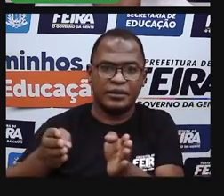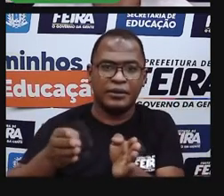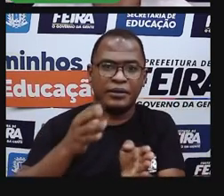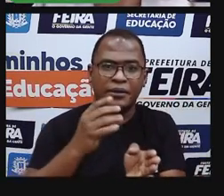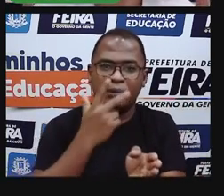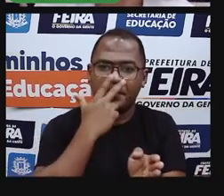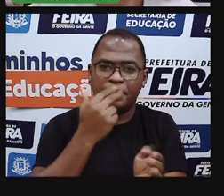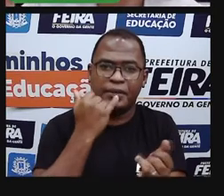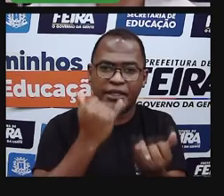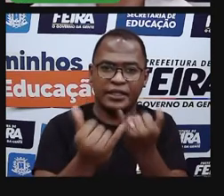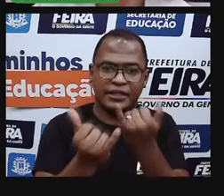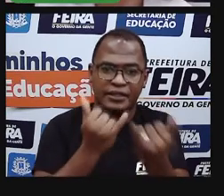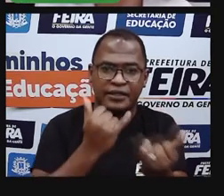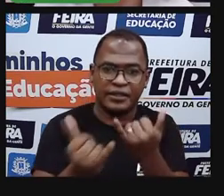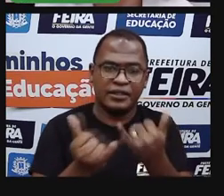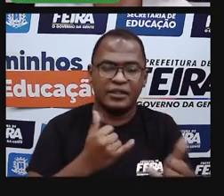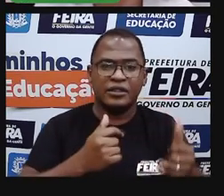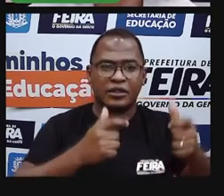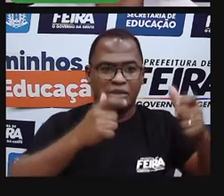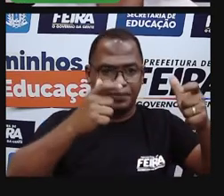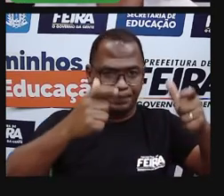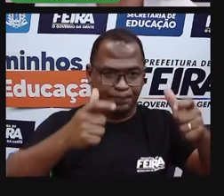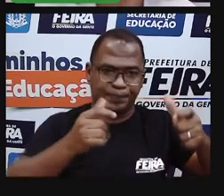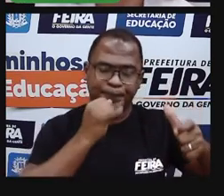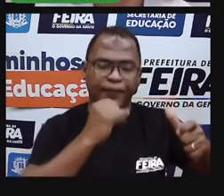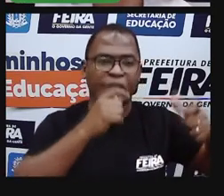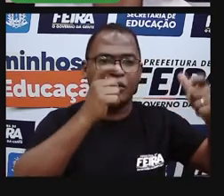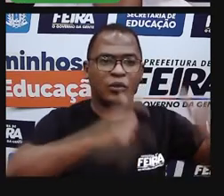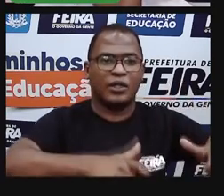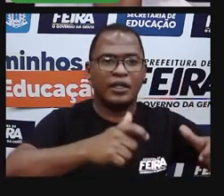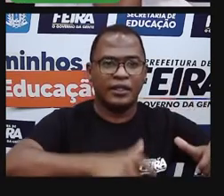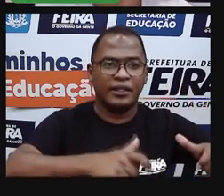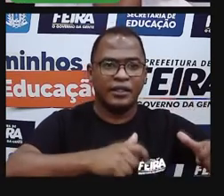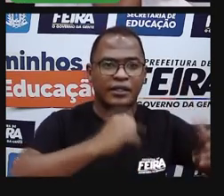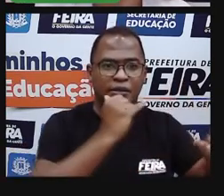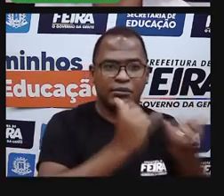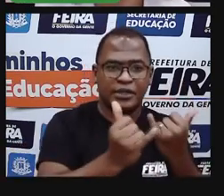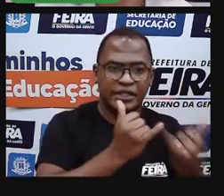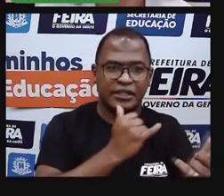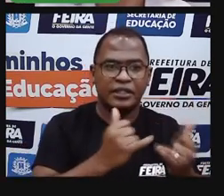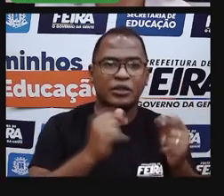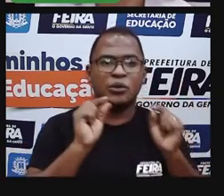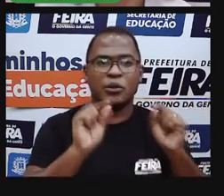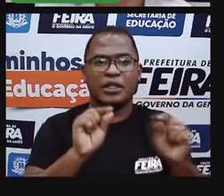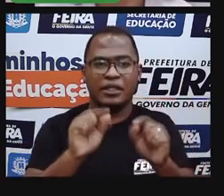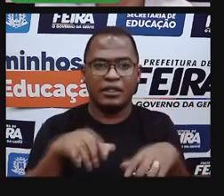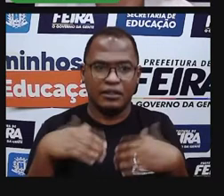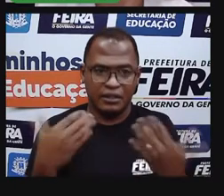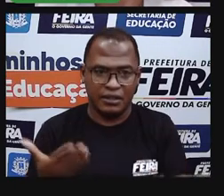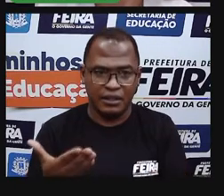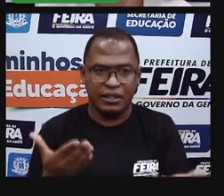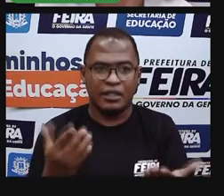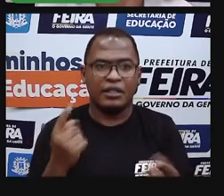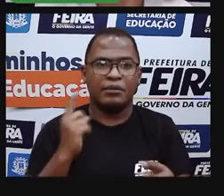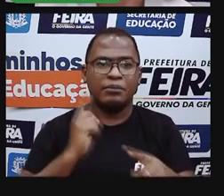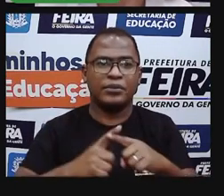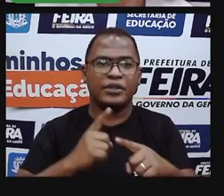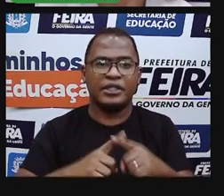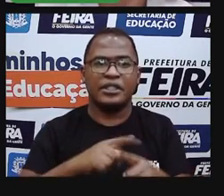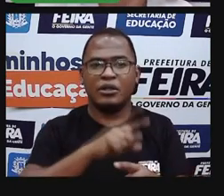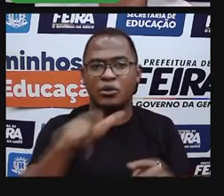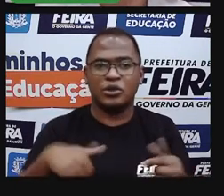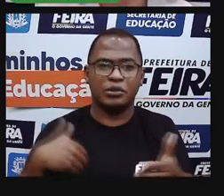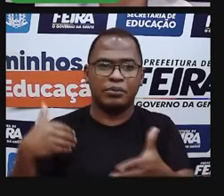O que é que tem de igual naqueles bairros? Por que é que aqueles locais pertencem a determinado bairro? Por que é que outros bem